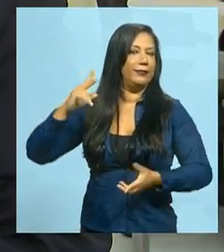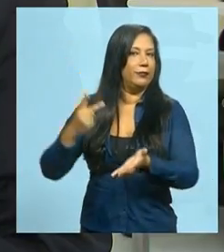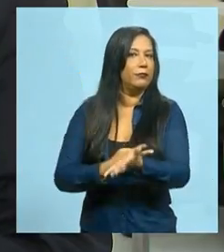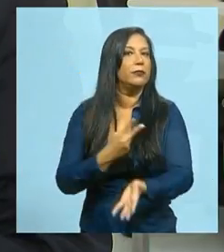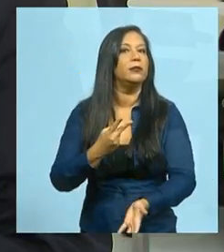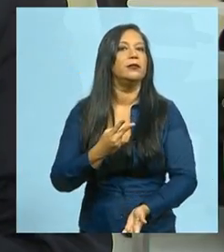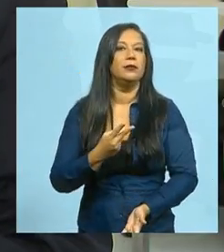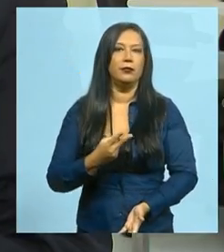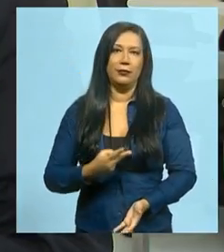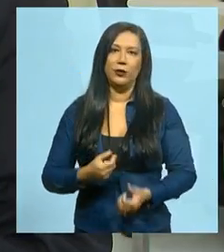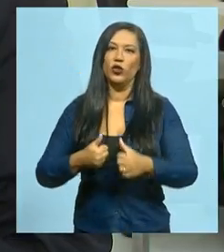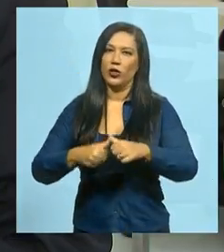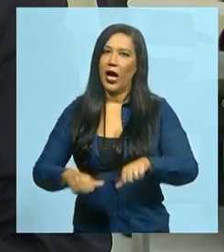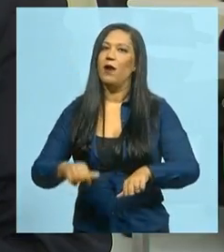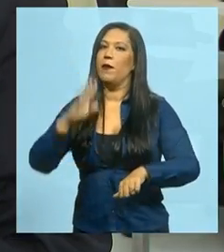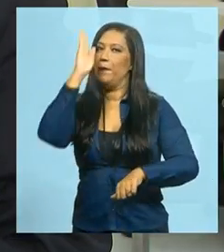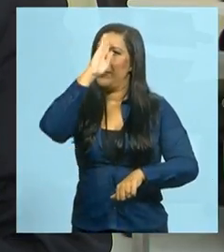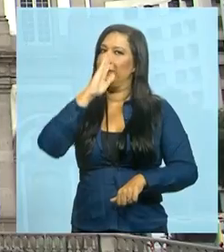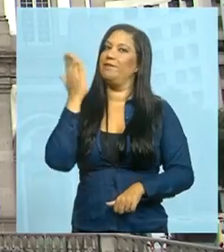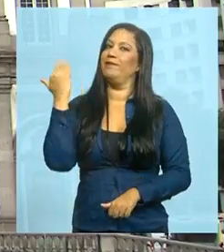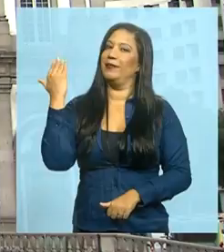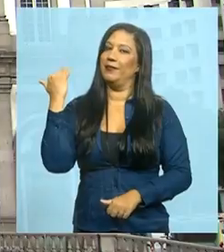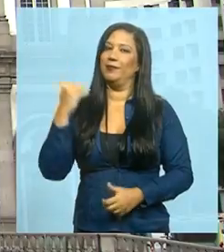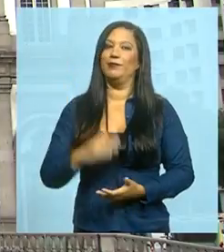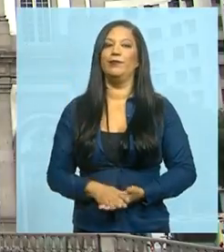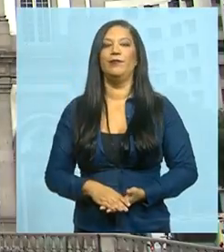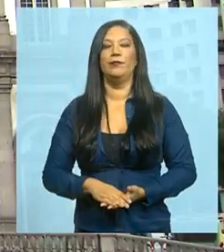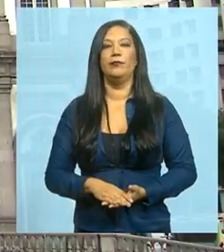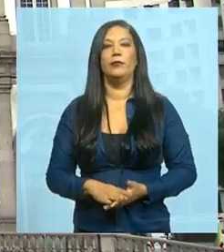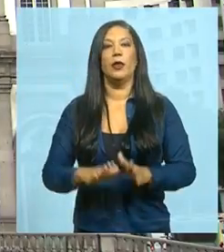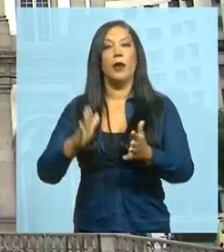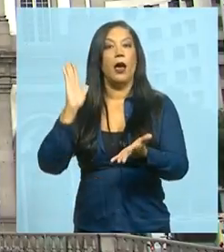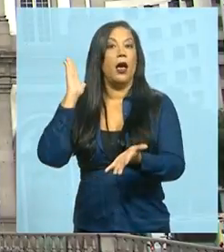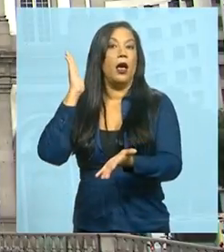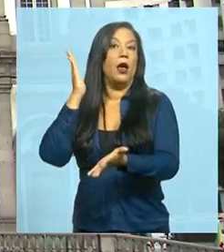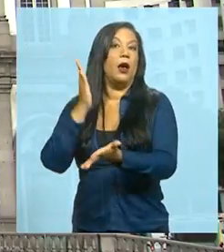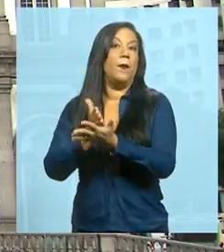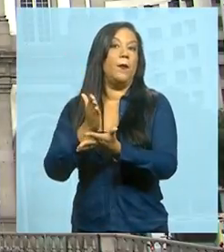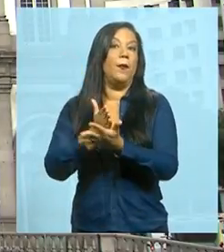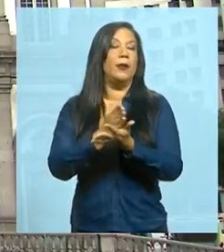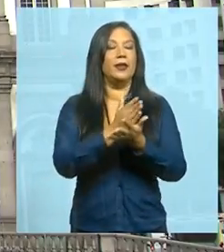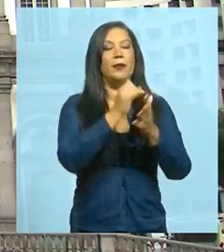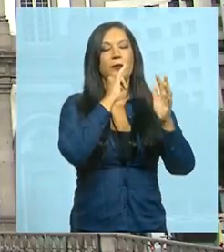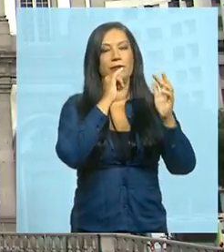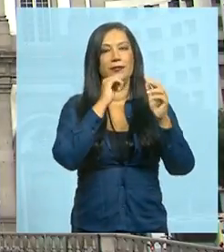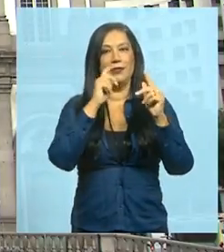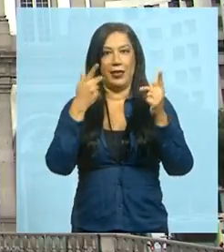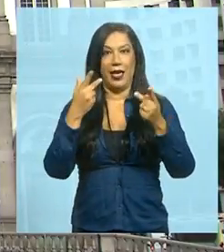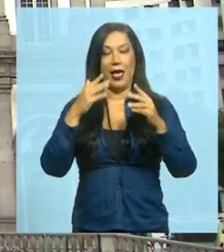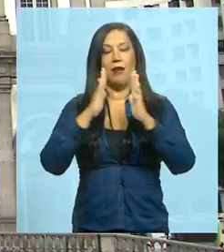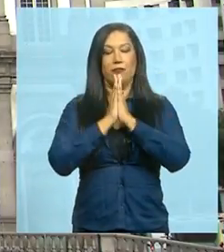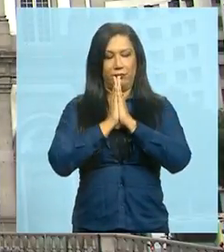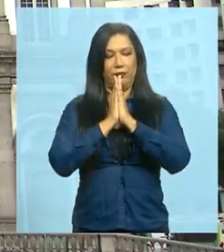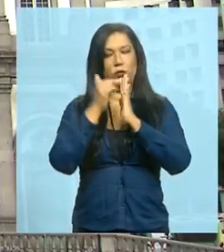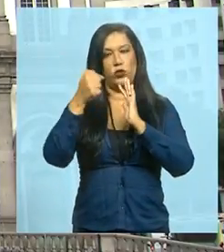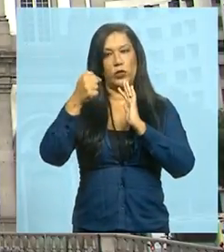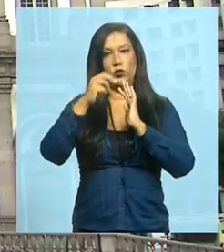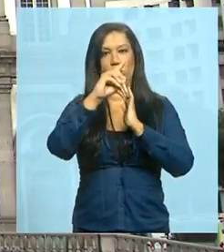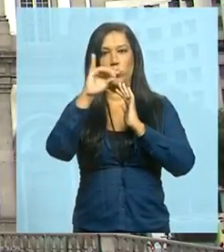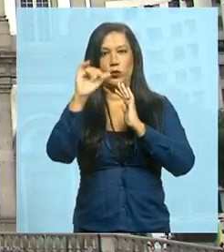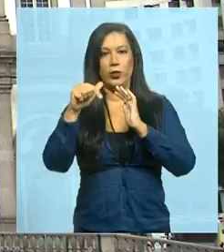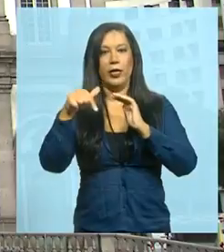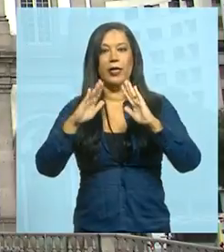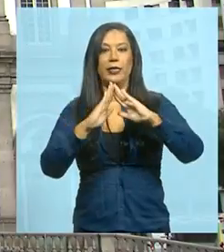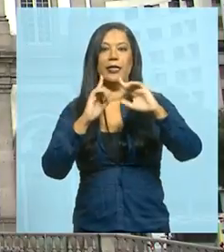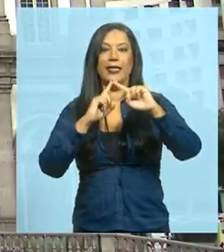na qual se vivia naquele momento. A trégua da repressão não durou muito. A missa de sétimo dia de Edson Luiz foi celebrada